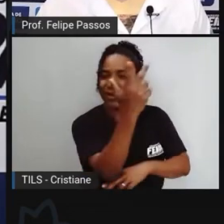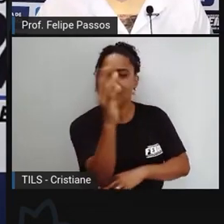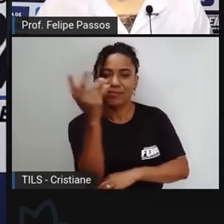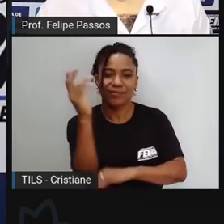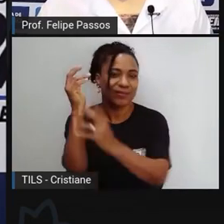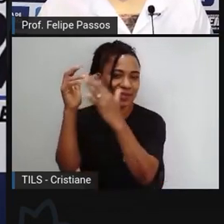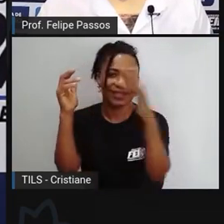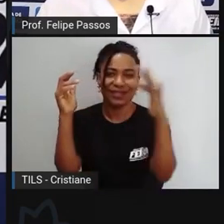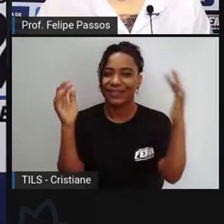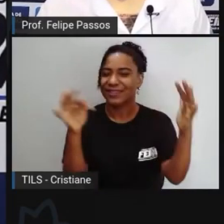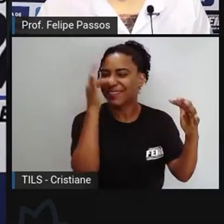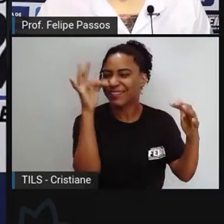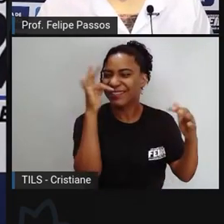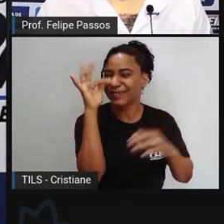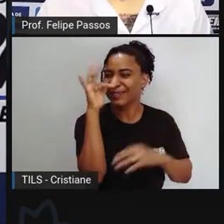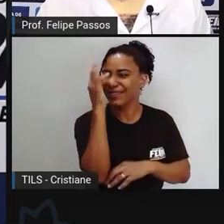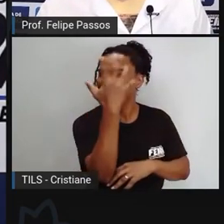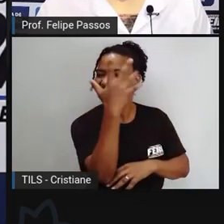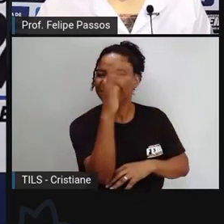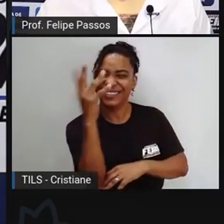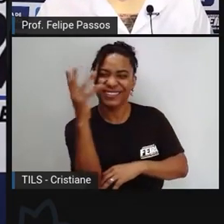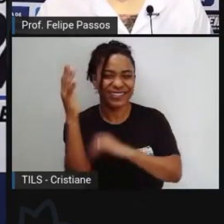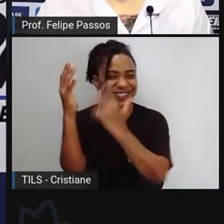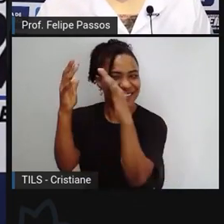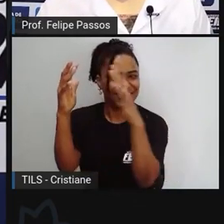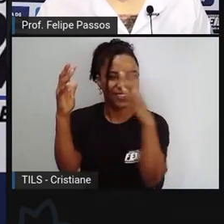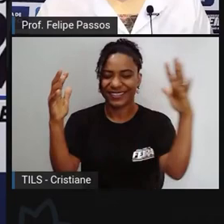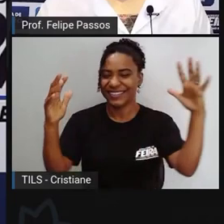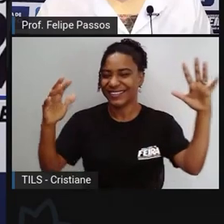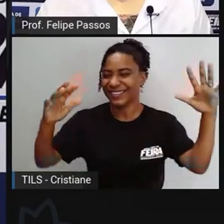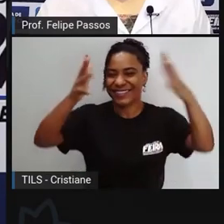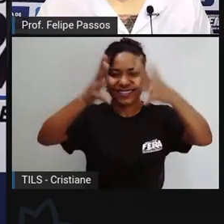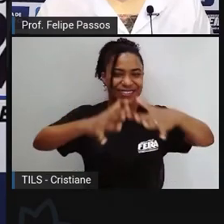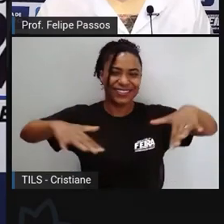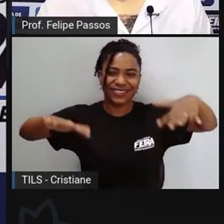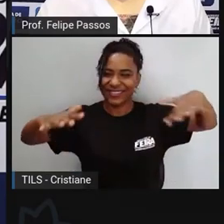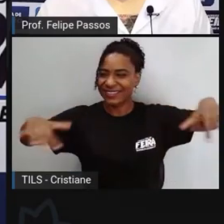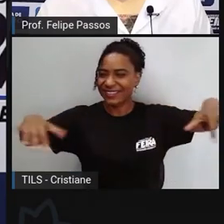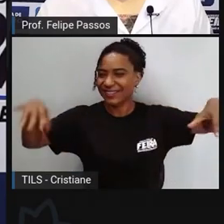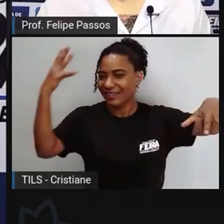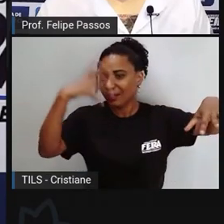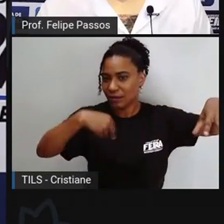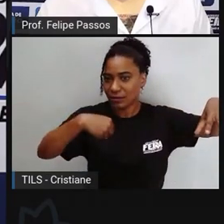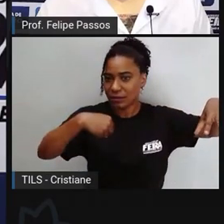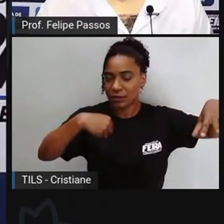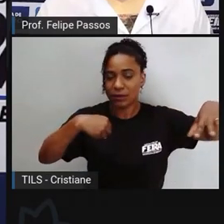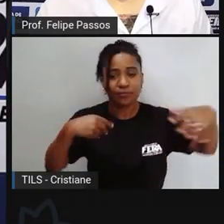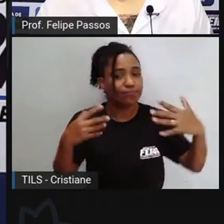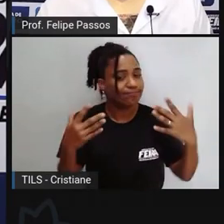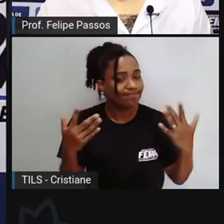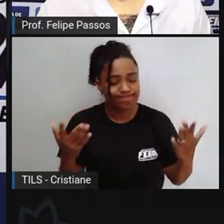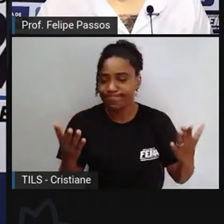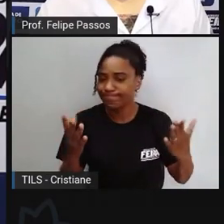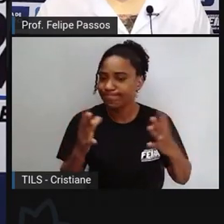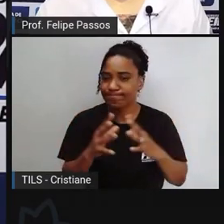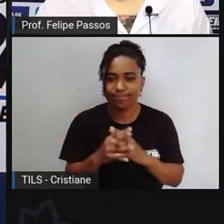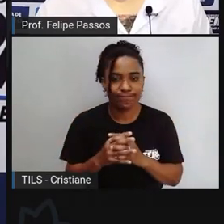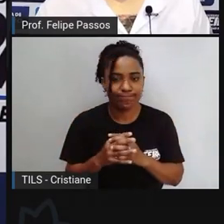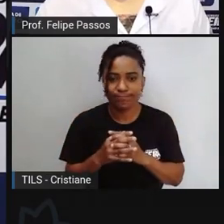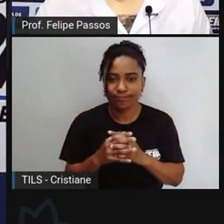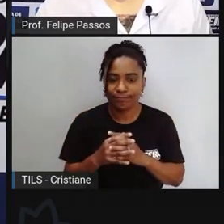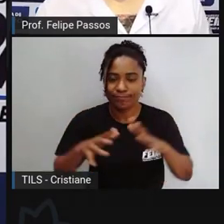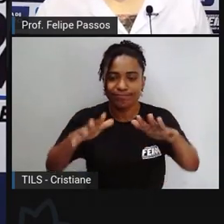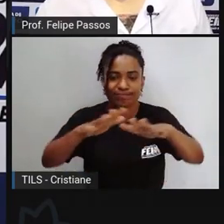florindo deixando a coisa toda bonita quando na verdade é uma